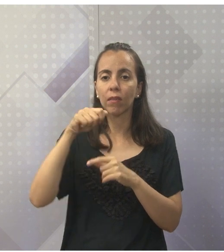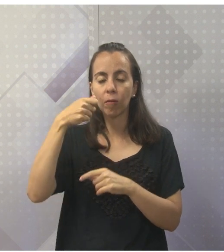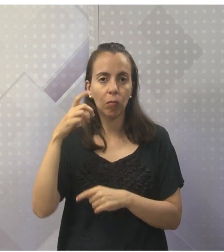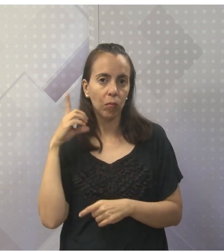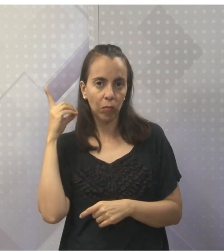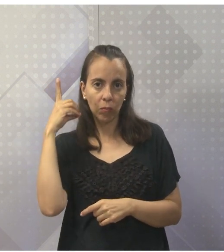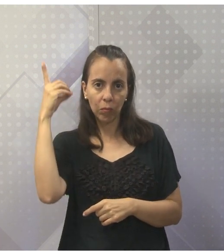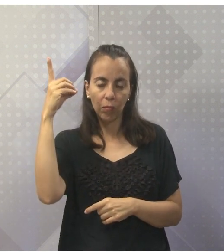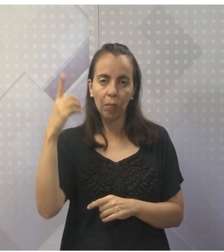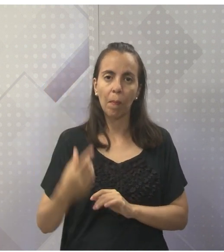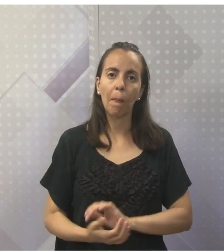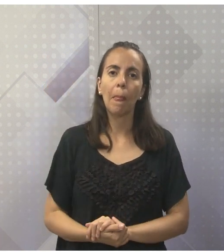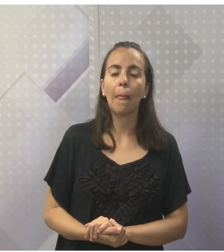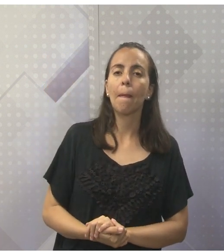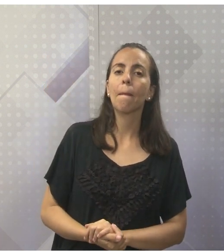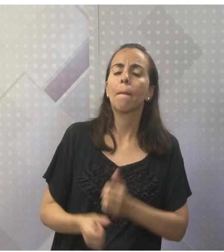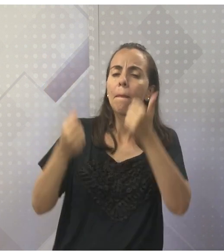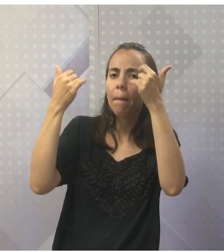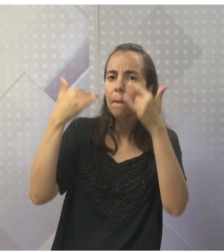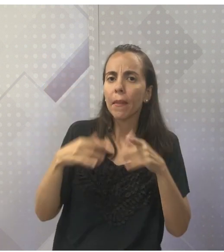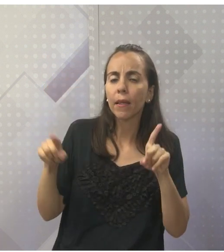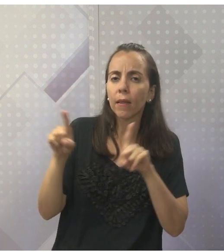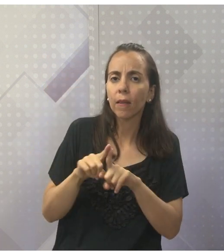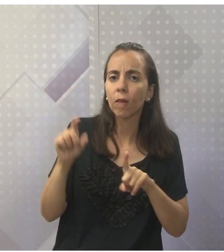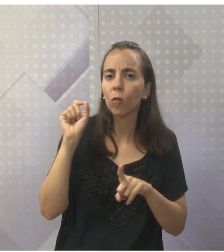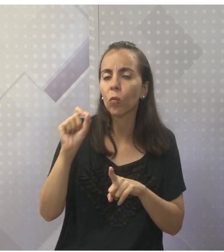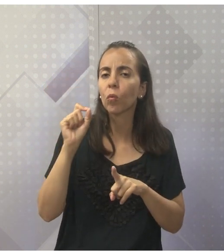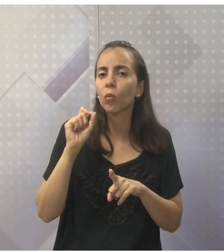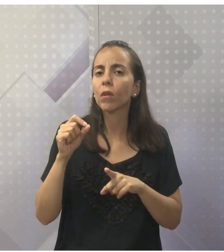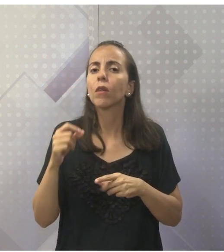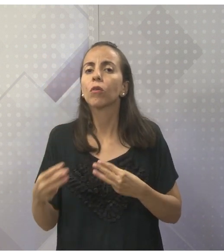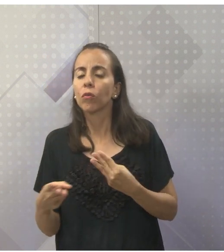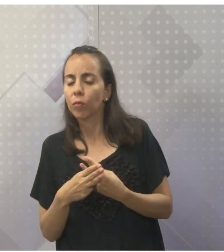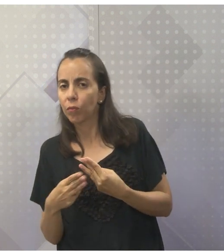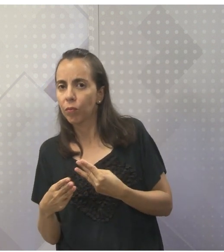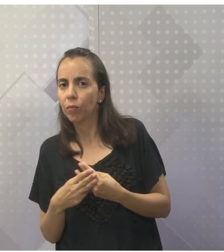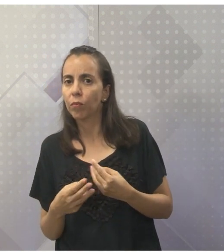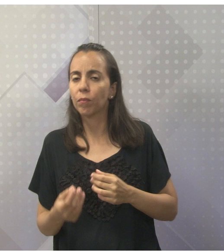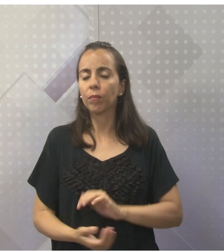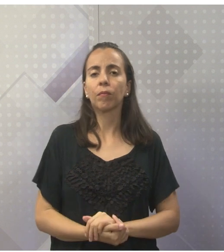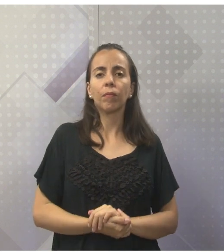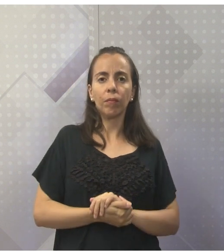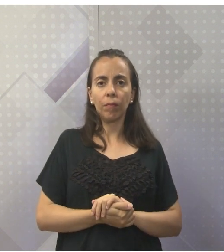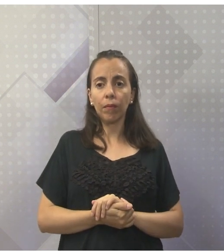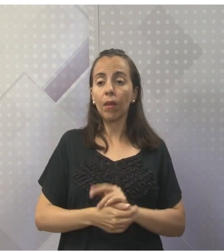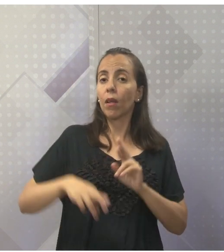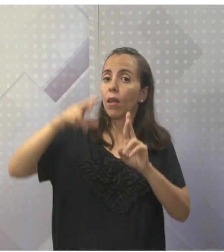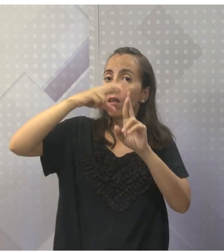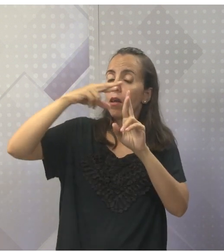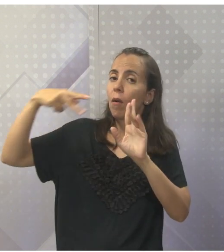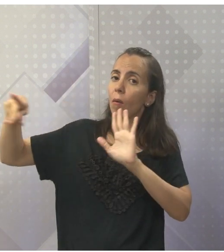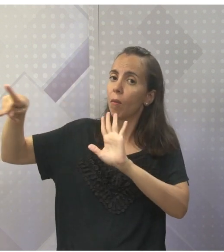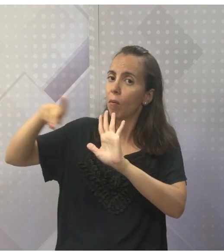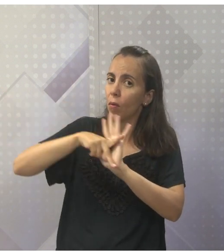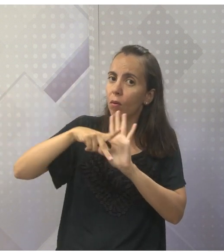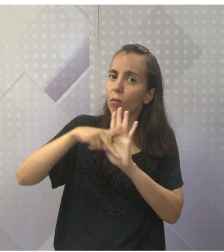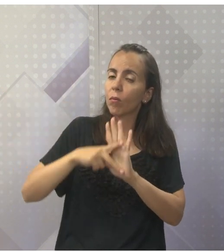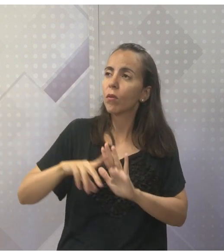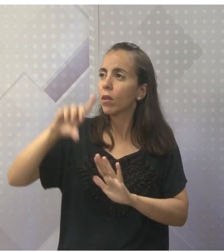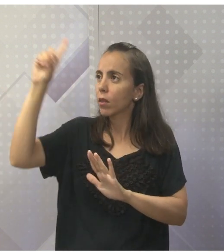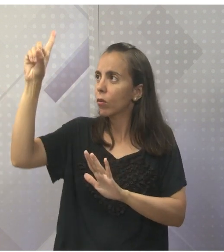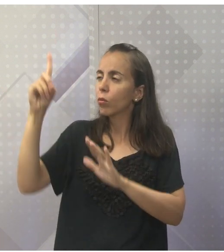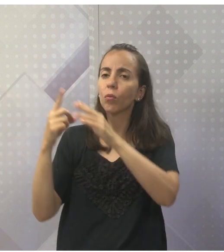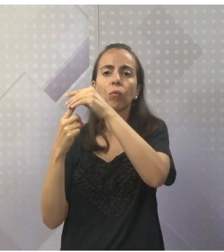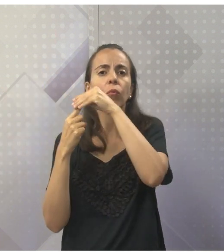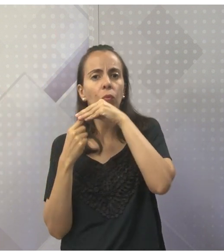Davi. Vamos falar um pouquinho acerca do judaísmo. O judaísmo é uma religião também monoteísta,